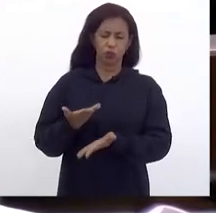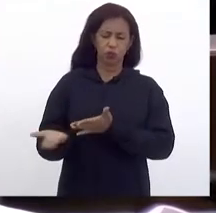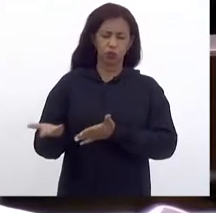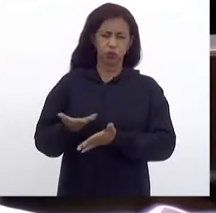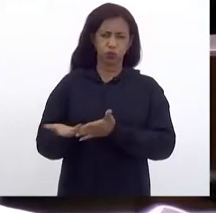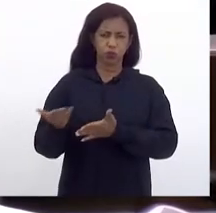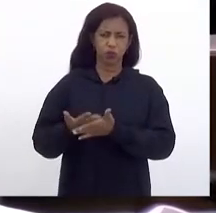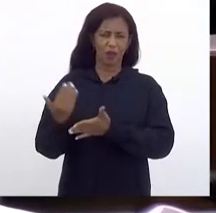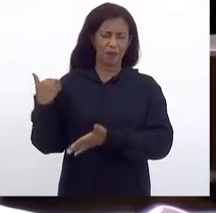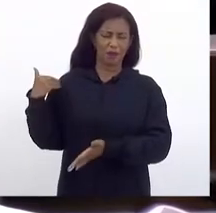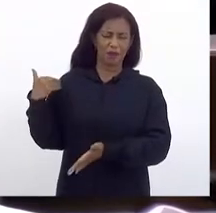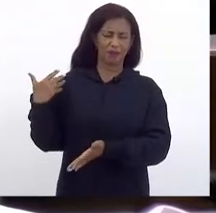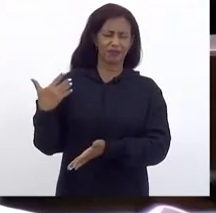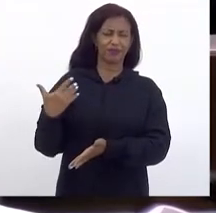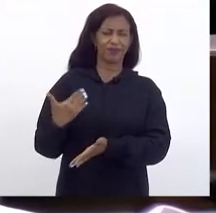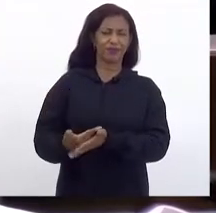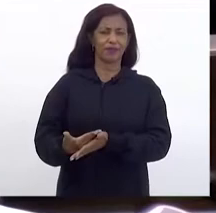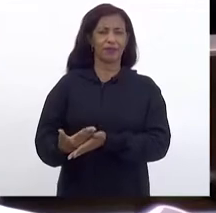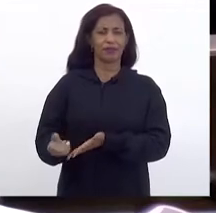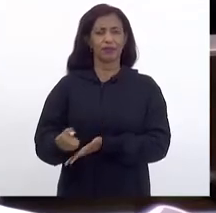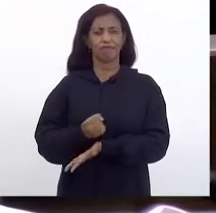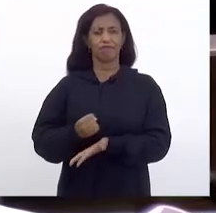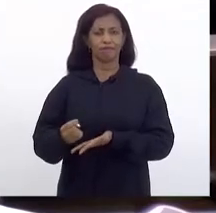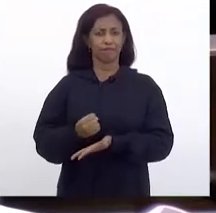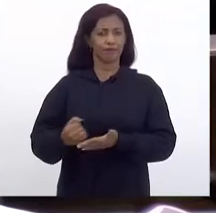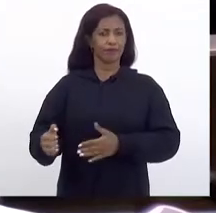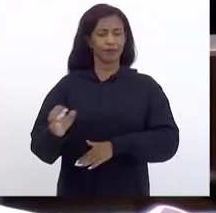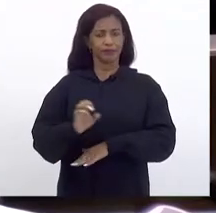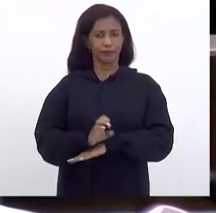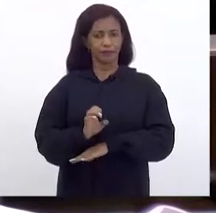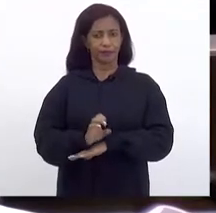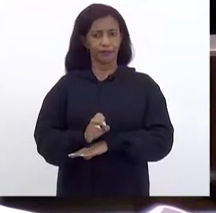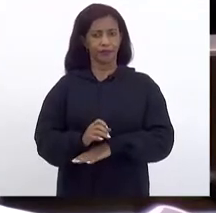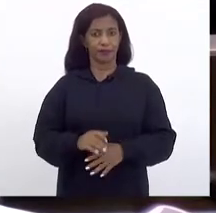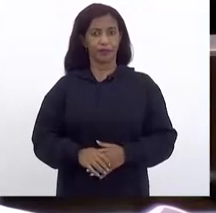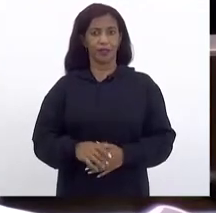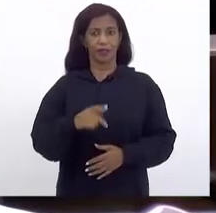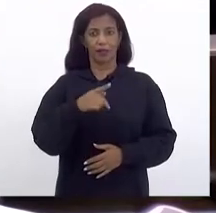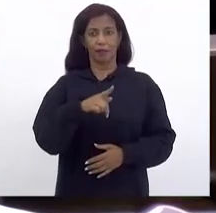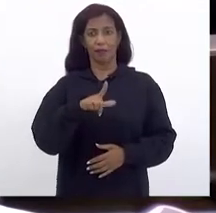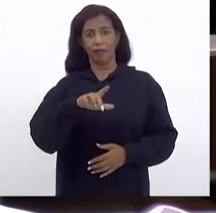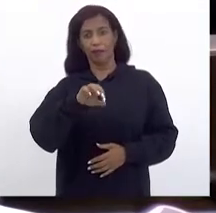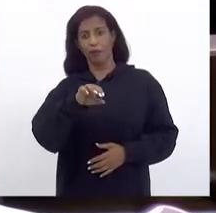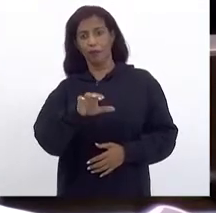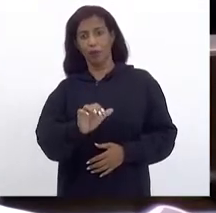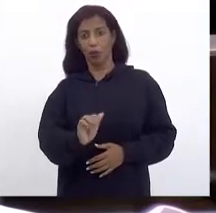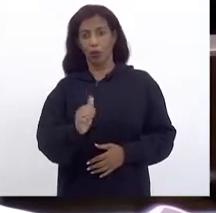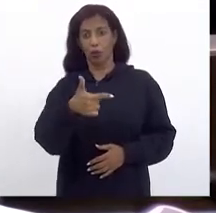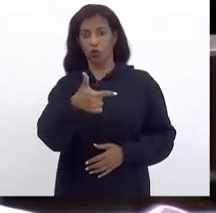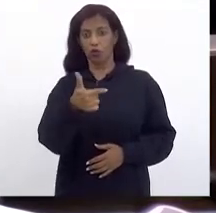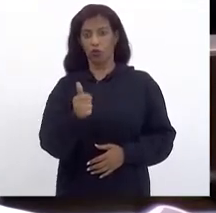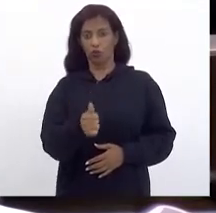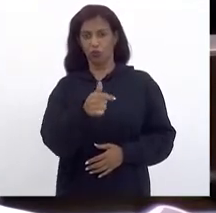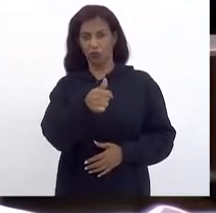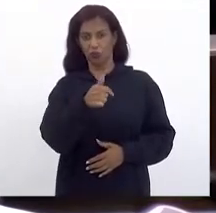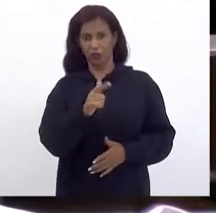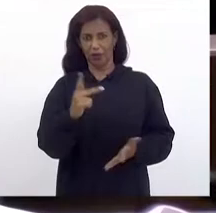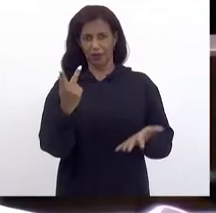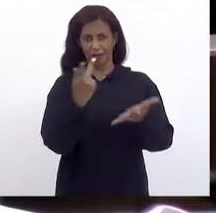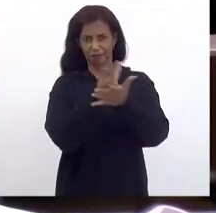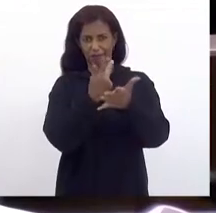Que são básicas Para o nosso Estado Na piloa De 21 Aquela piloa Fracassada